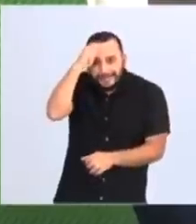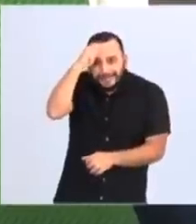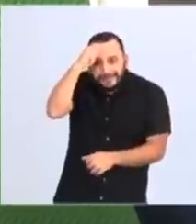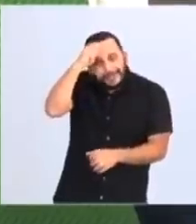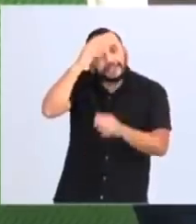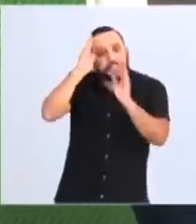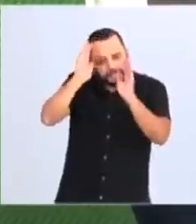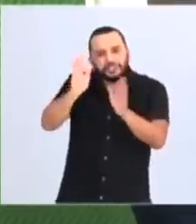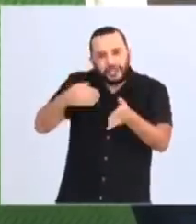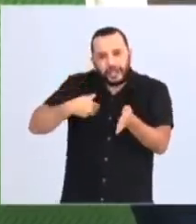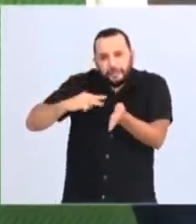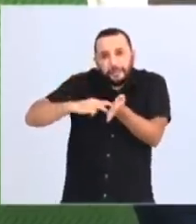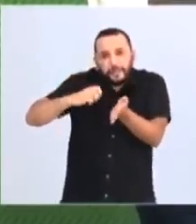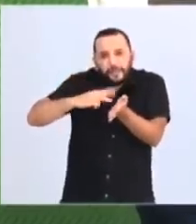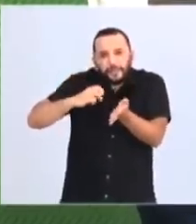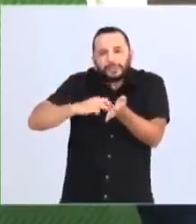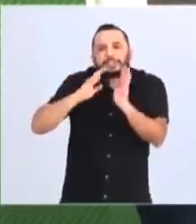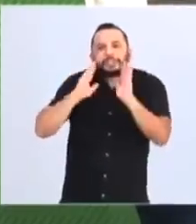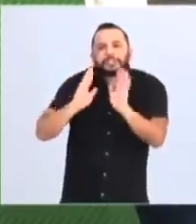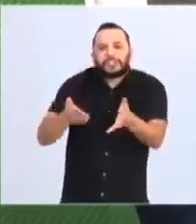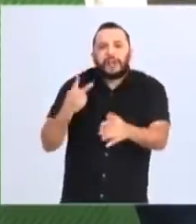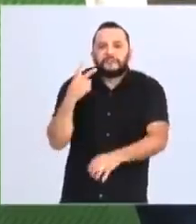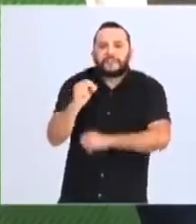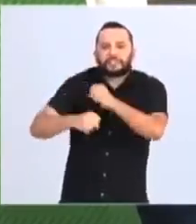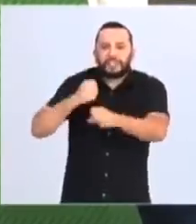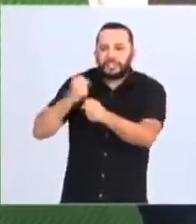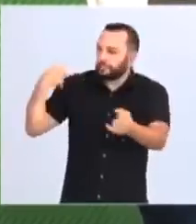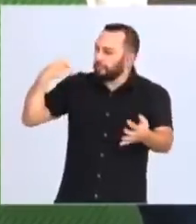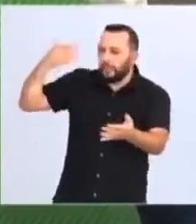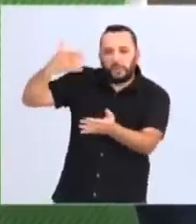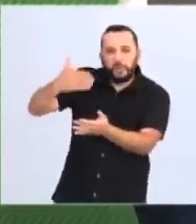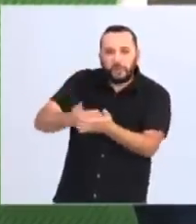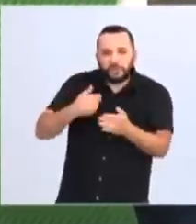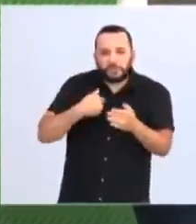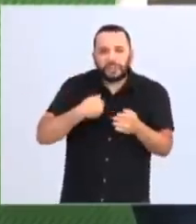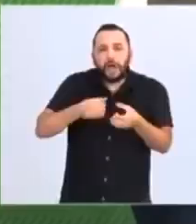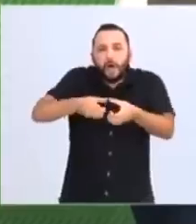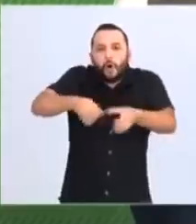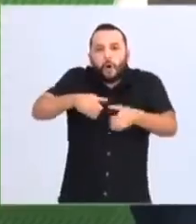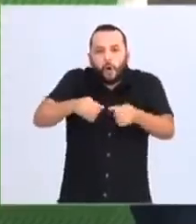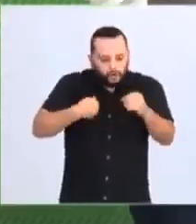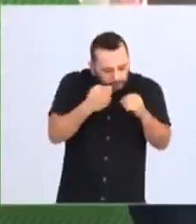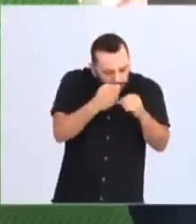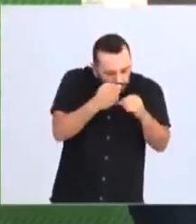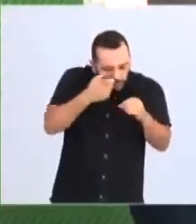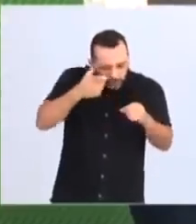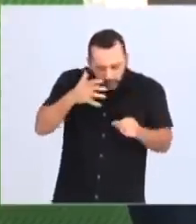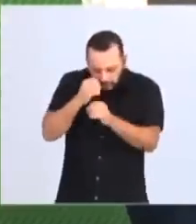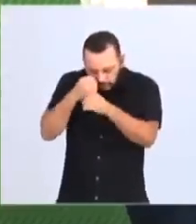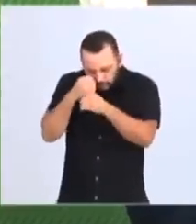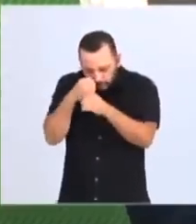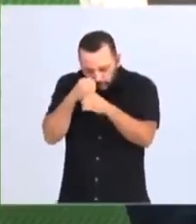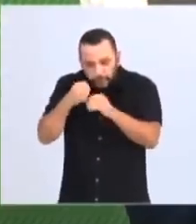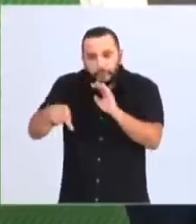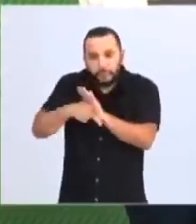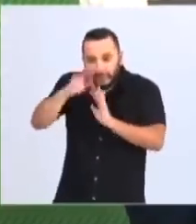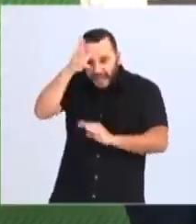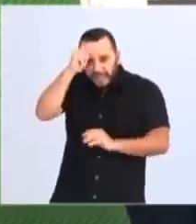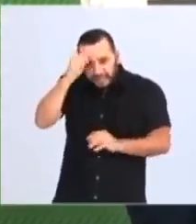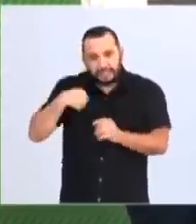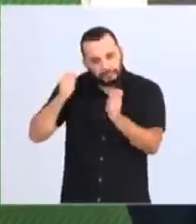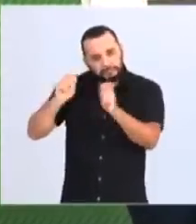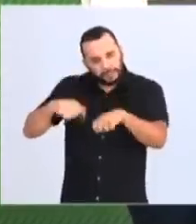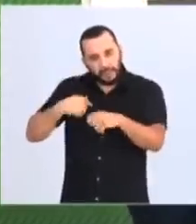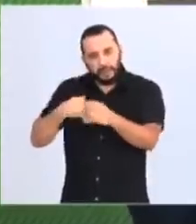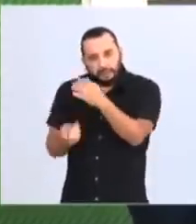há mais de duas décadas e fez do Butantan um dos maiores produtores de vacina do mundo, o maior produtor de vacina